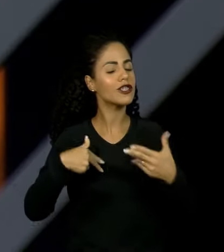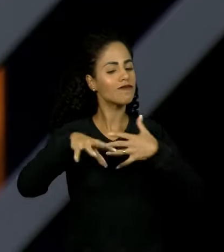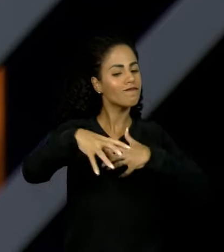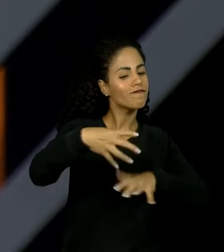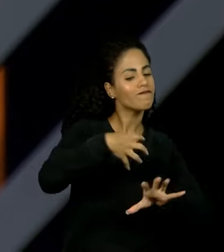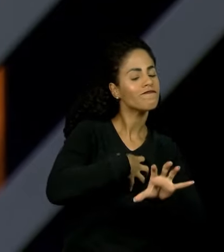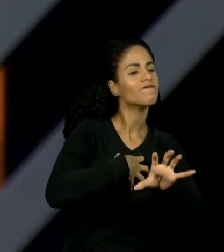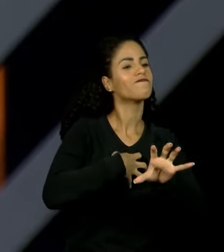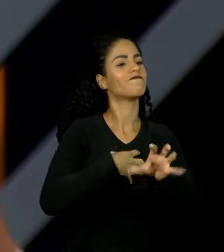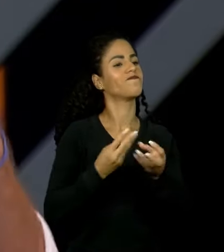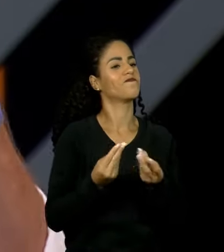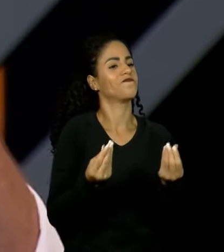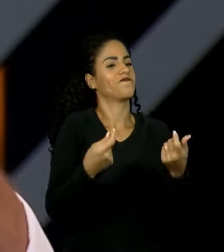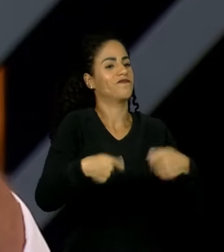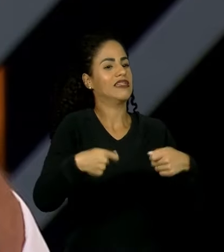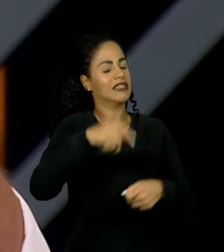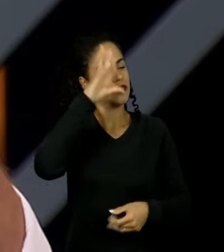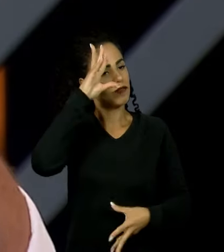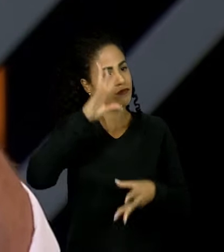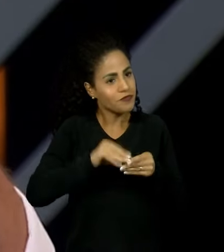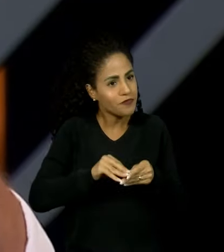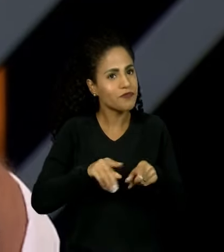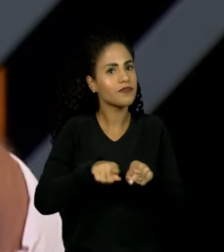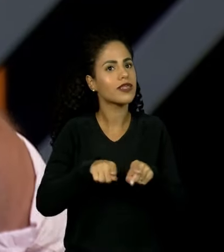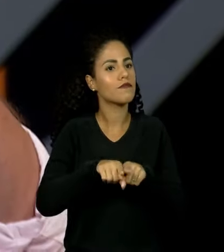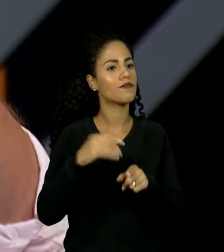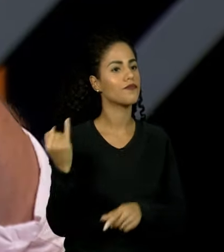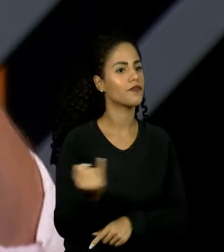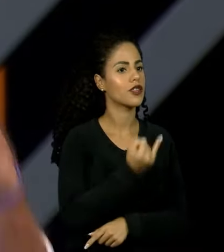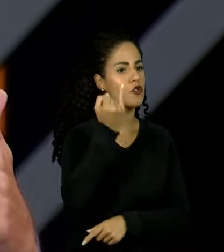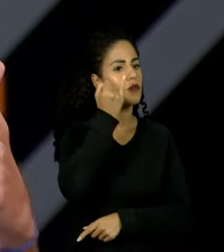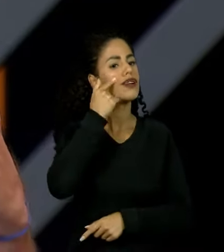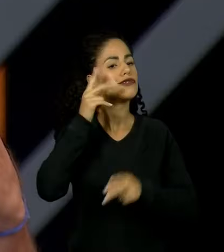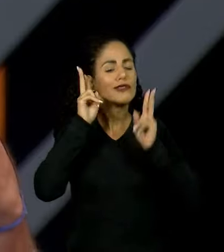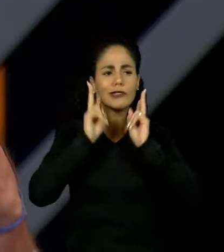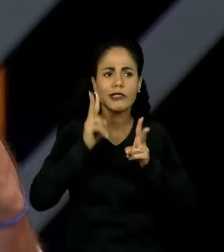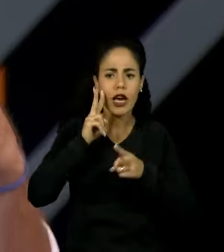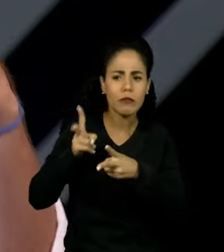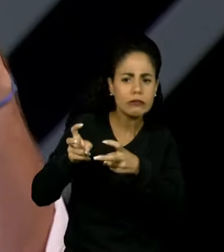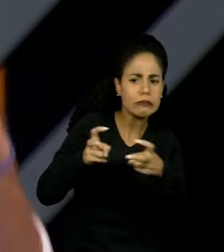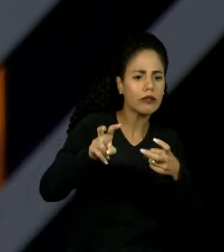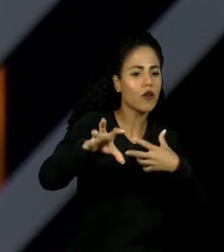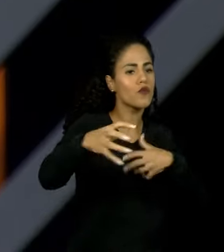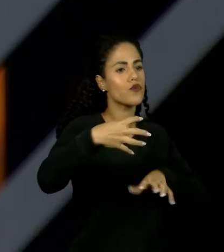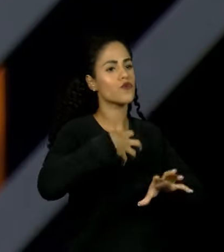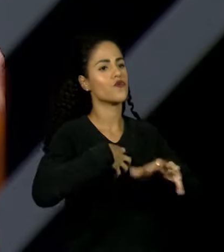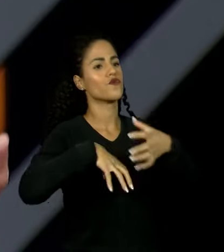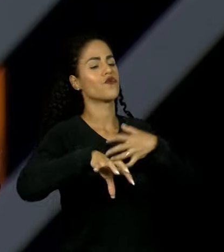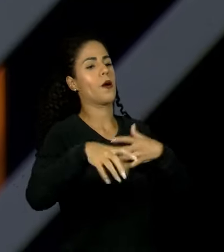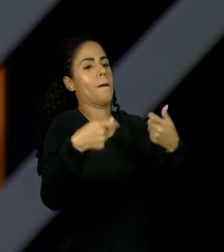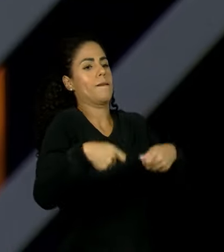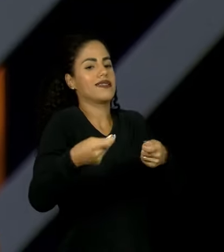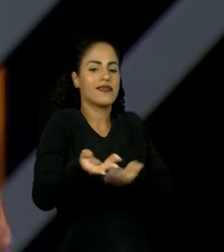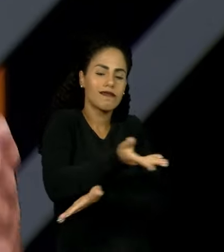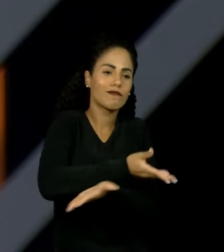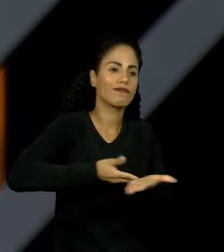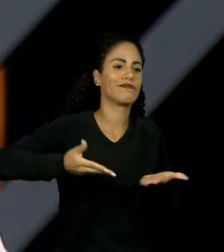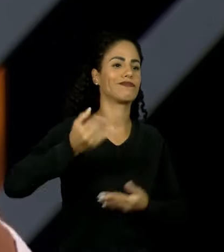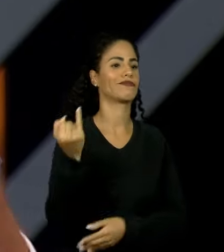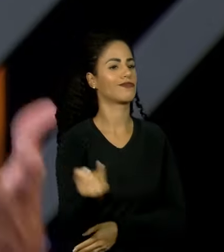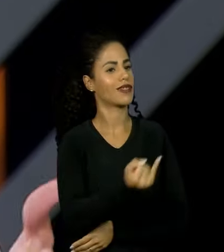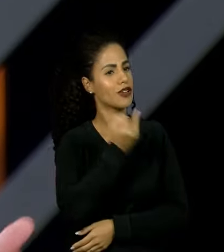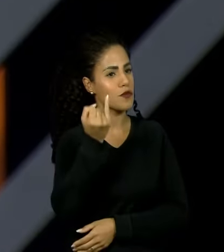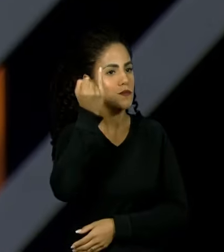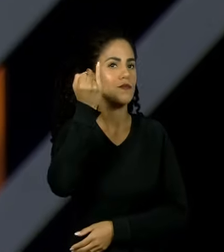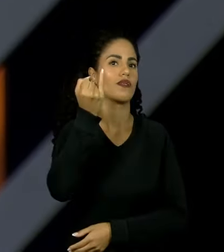existe. E o é mais importante é a gente entender a relevância de nos afinarmos enquanto sociedade, de nos colocarmos em harmonia enquanto sociedade,